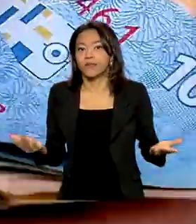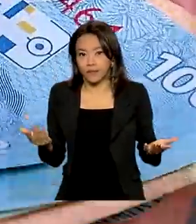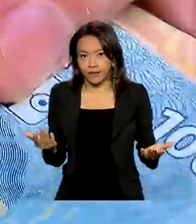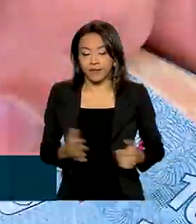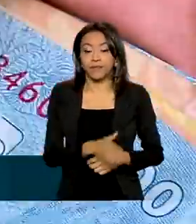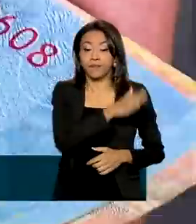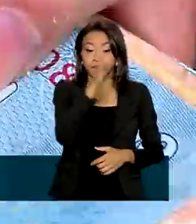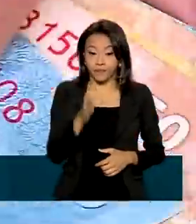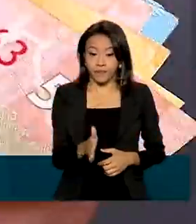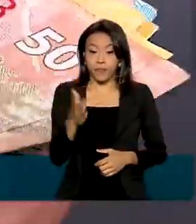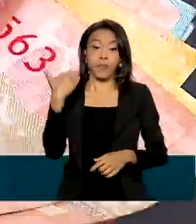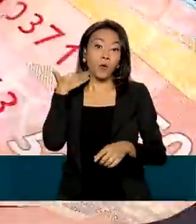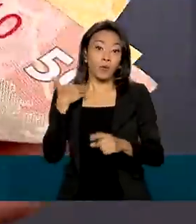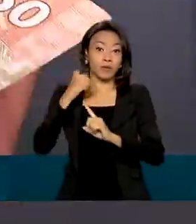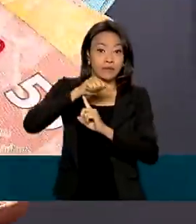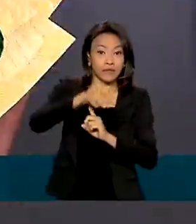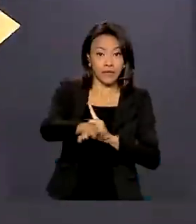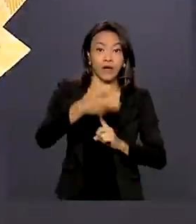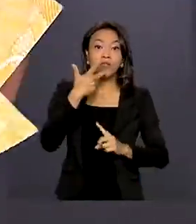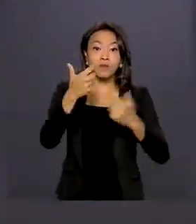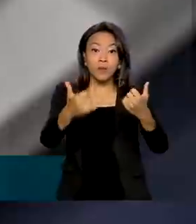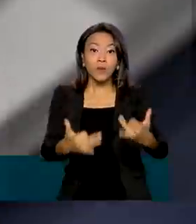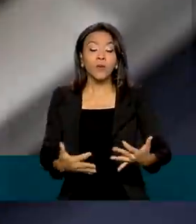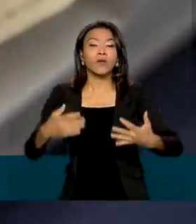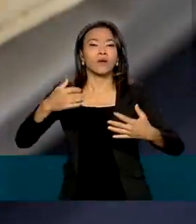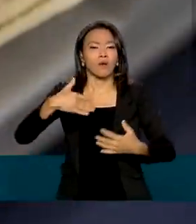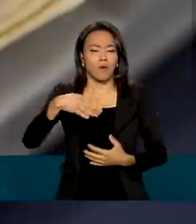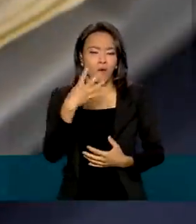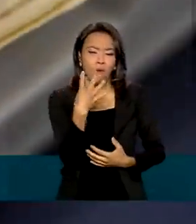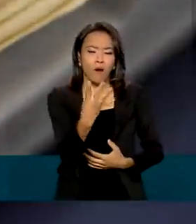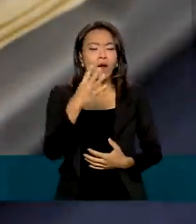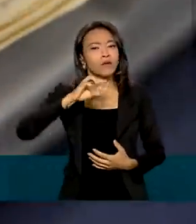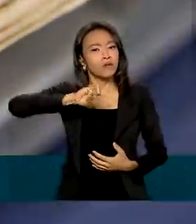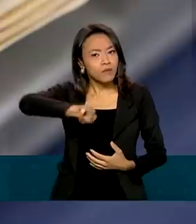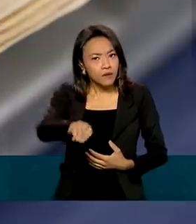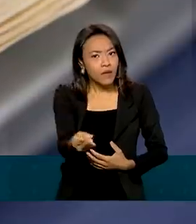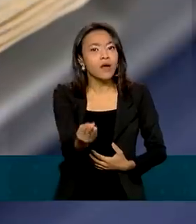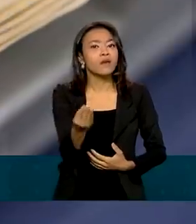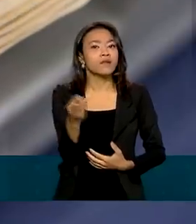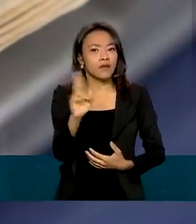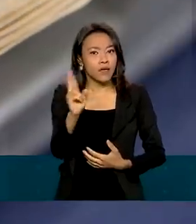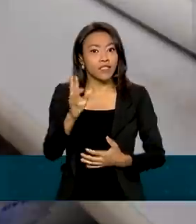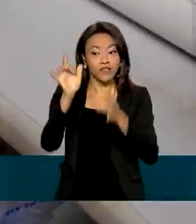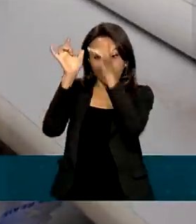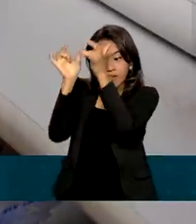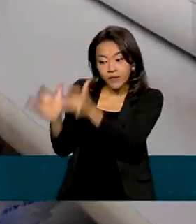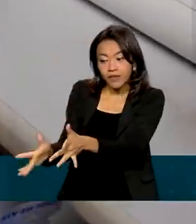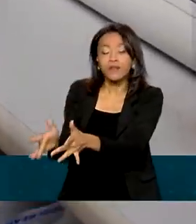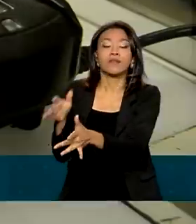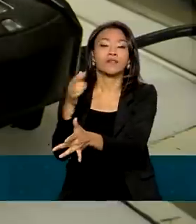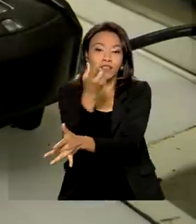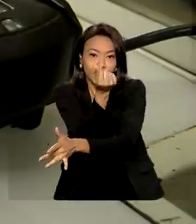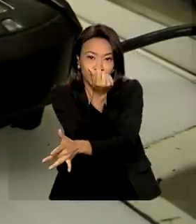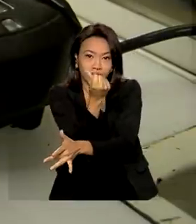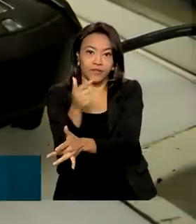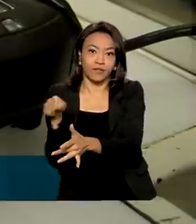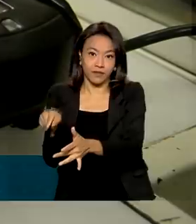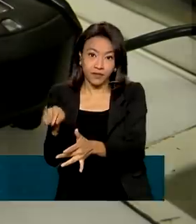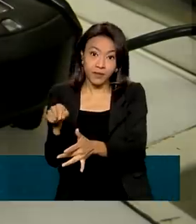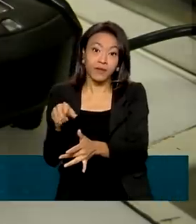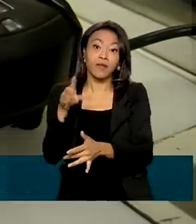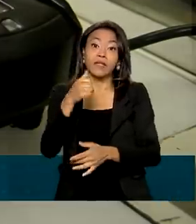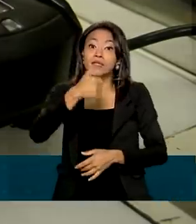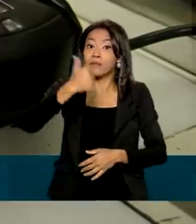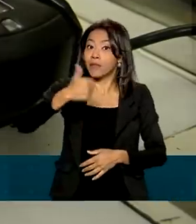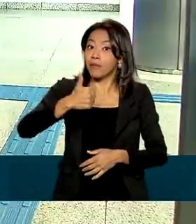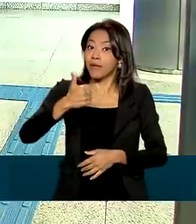Central estima que há cerca de 4 bilhões de reais em valores deixados em contas nas instituições financeiras nessa